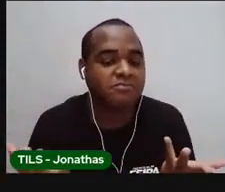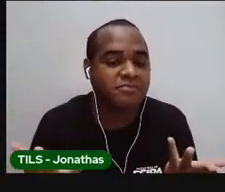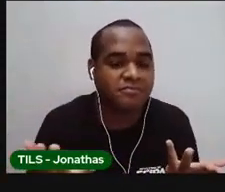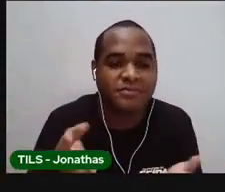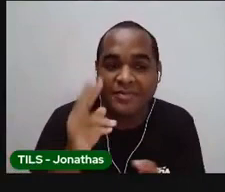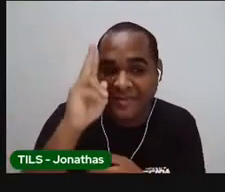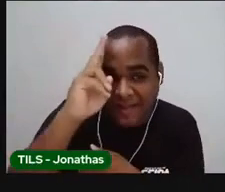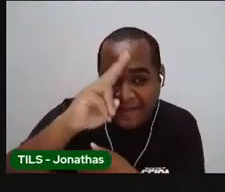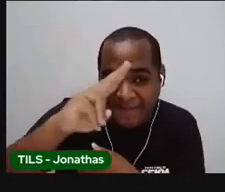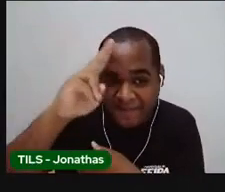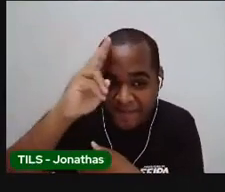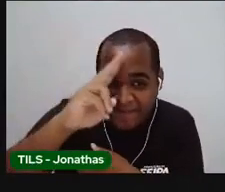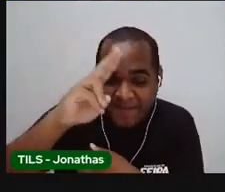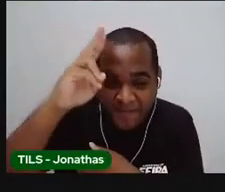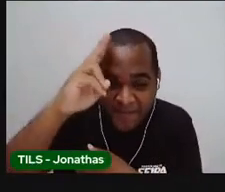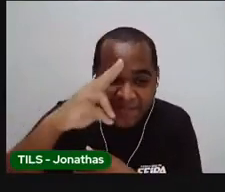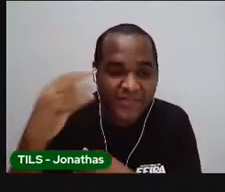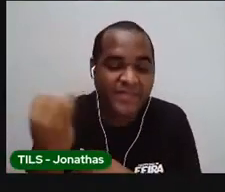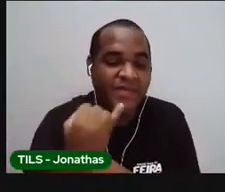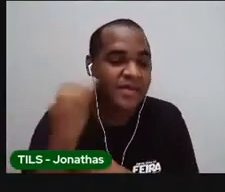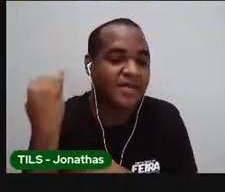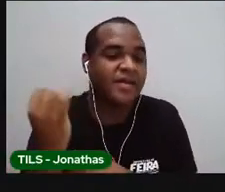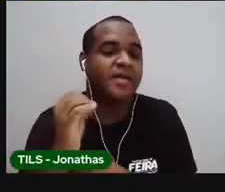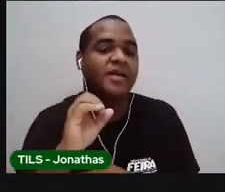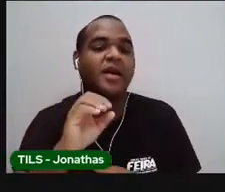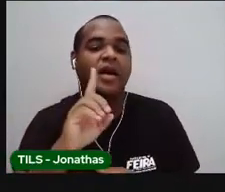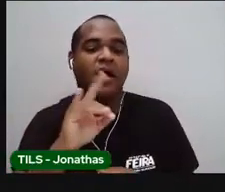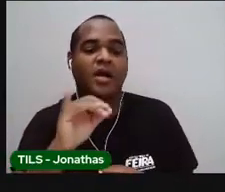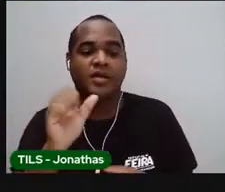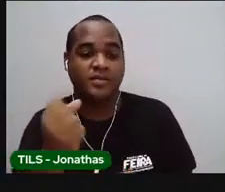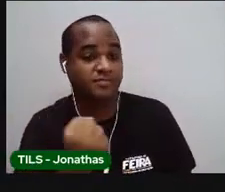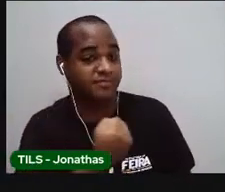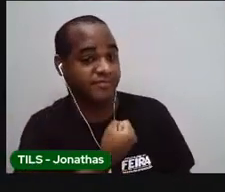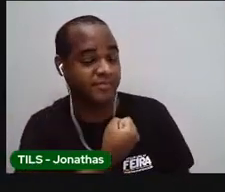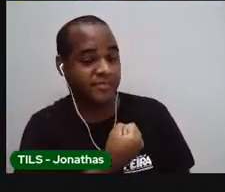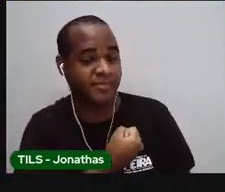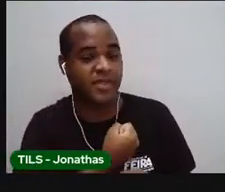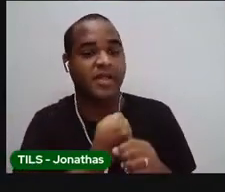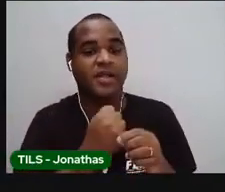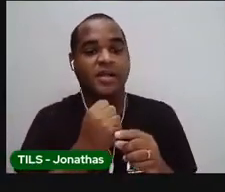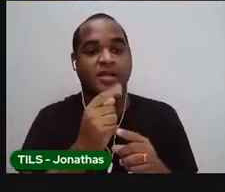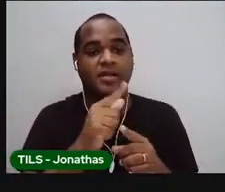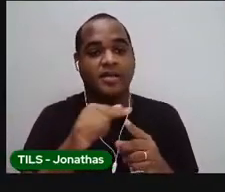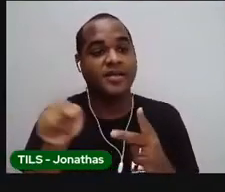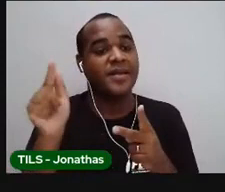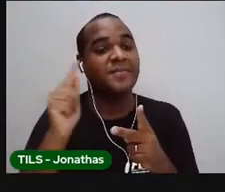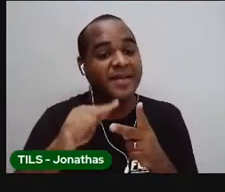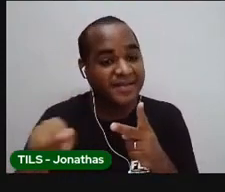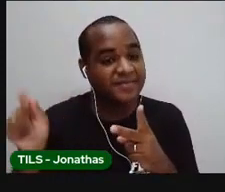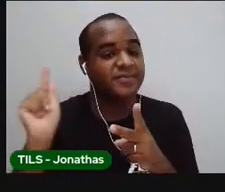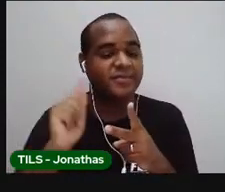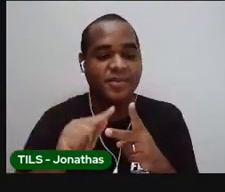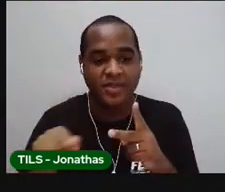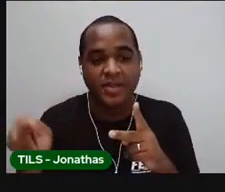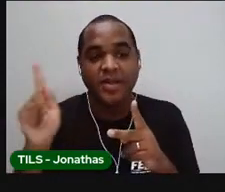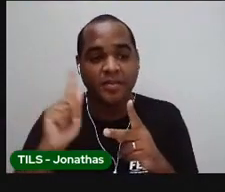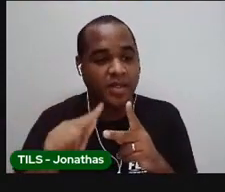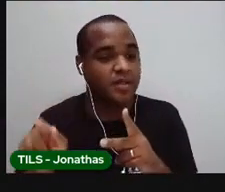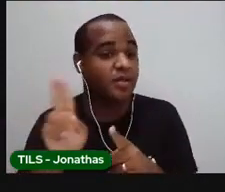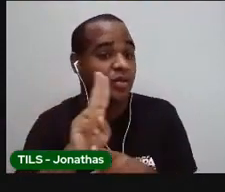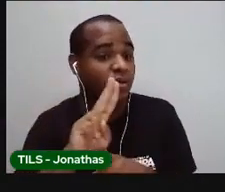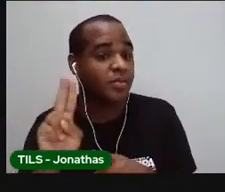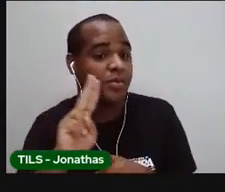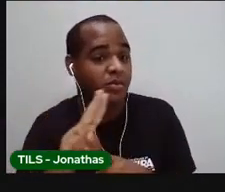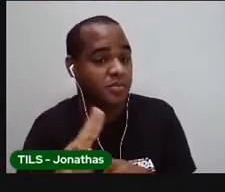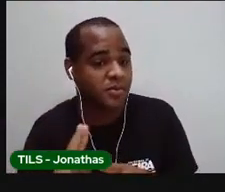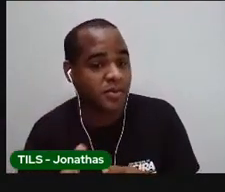Lembra que a data são os números. E o dia da semana são aqueles nomezinhos que você